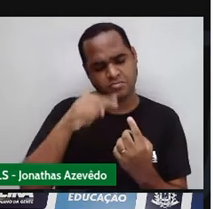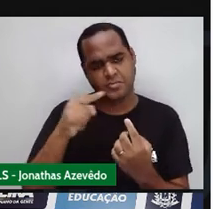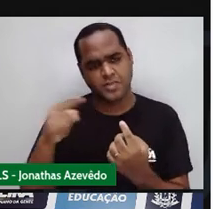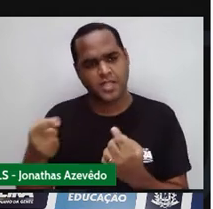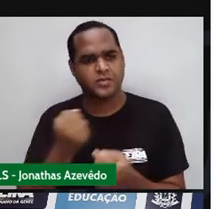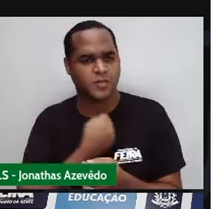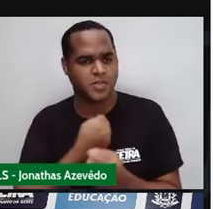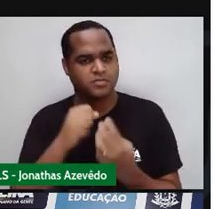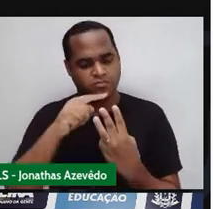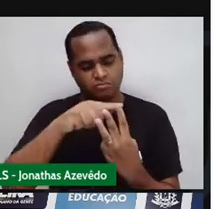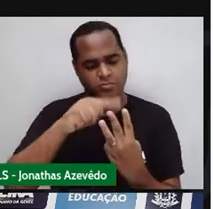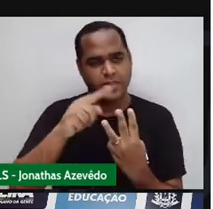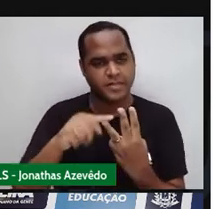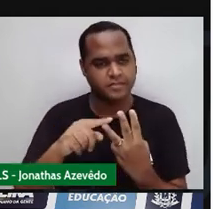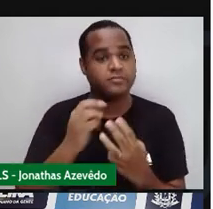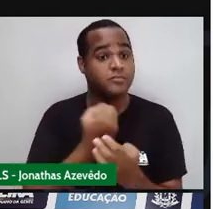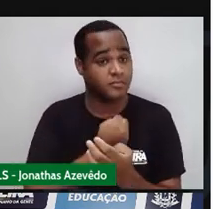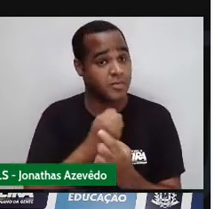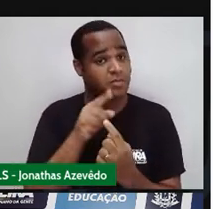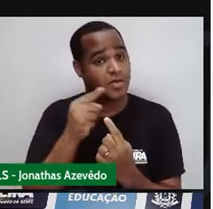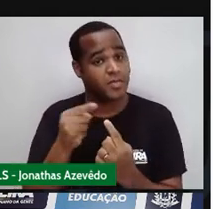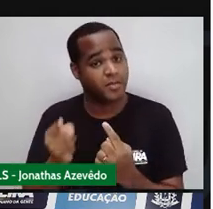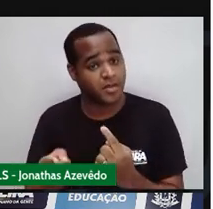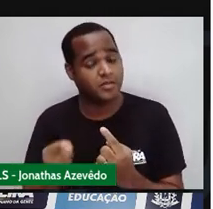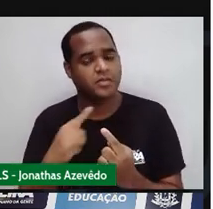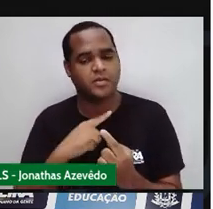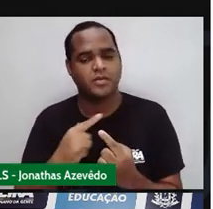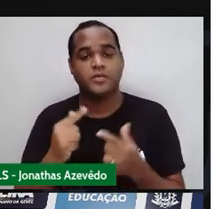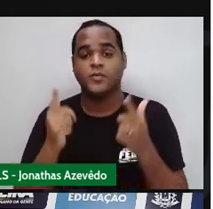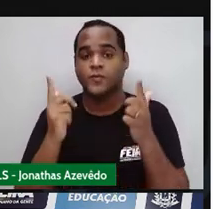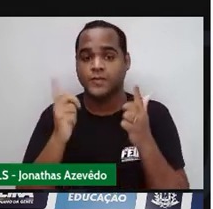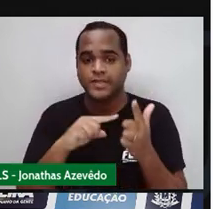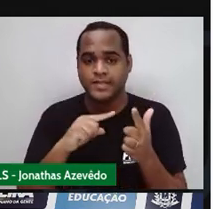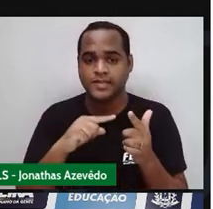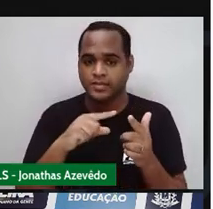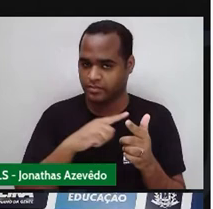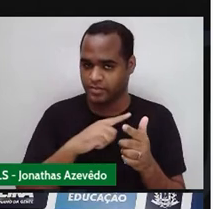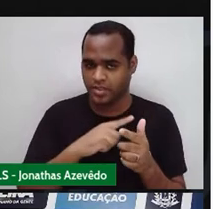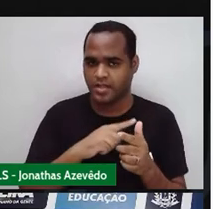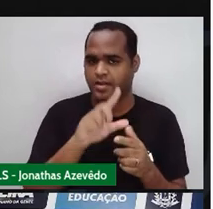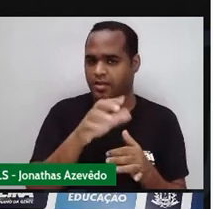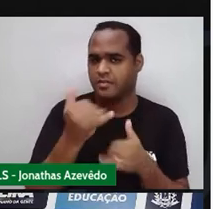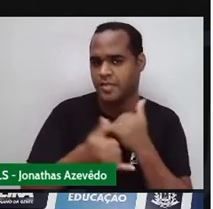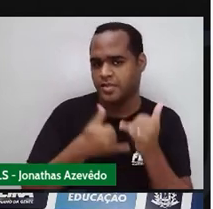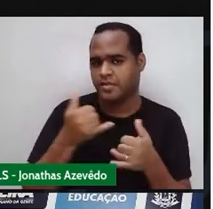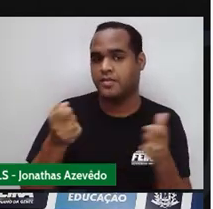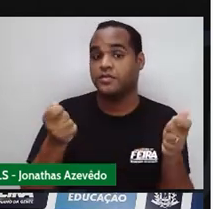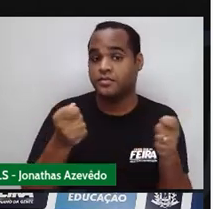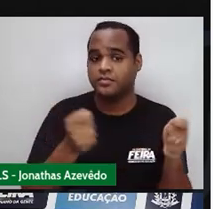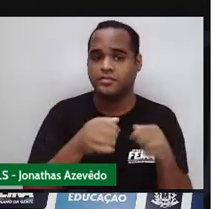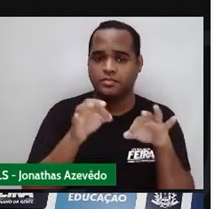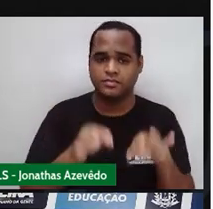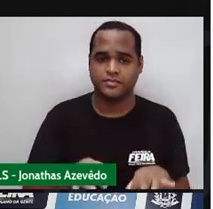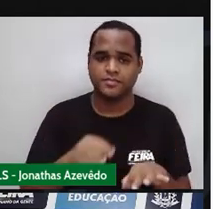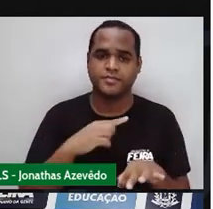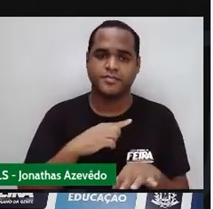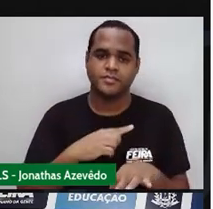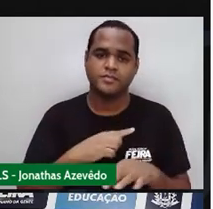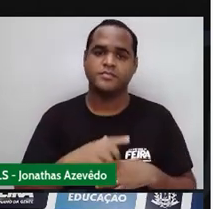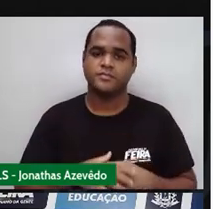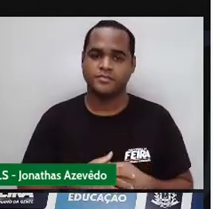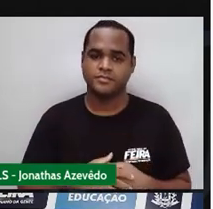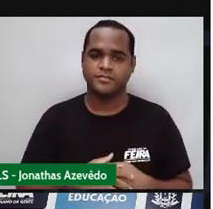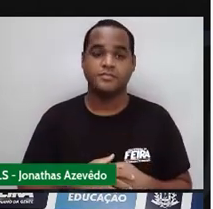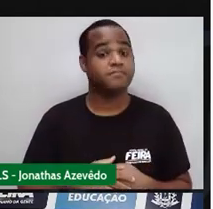pegar Quaisquer três números consecutivos Você sempre faz Com que essa brincadeirinha Dê certo A soma sempre vai dar